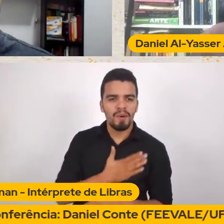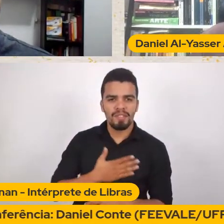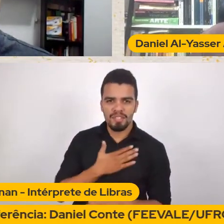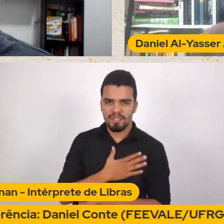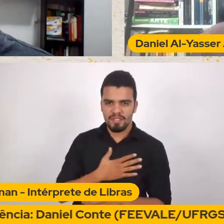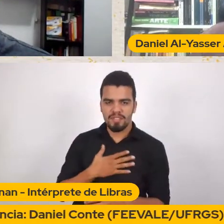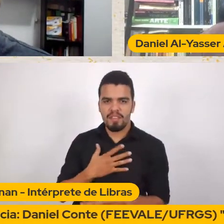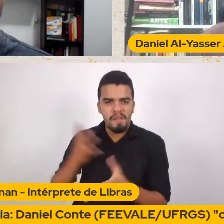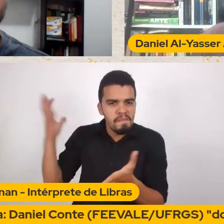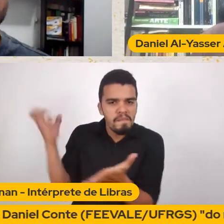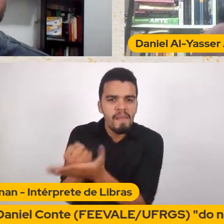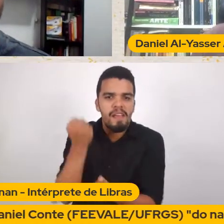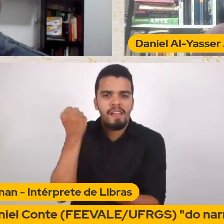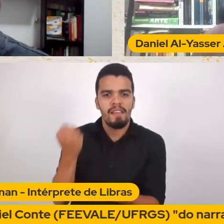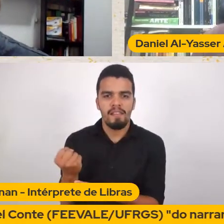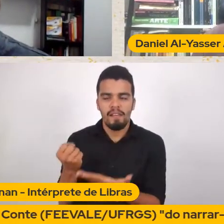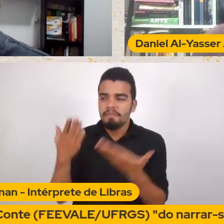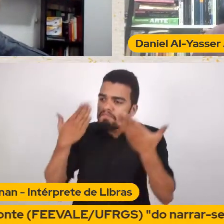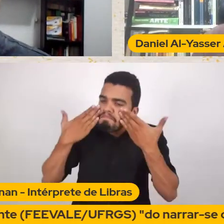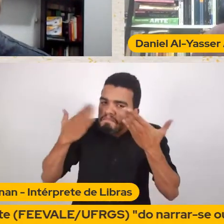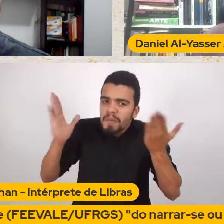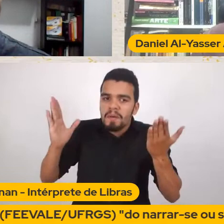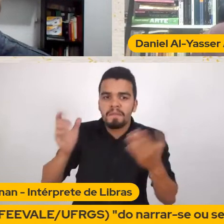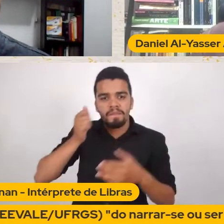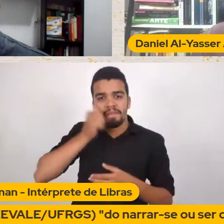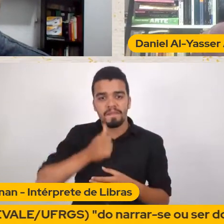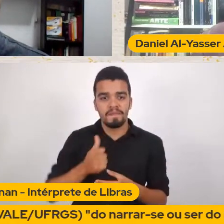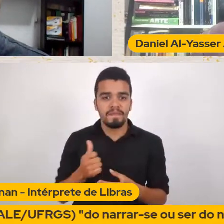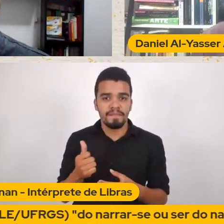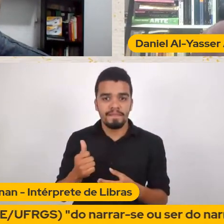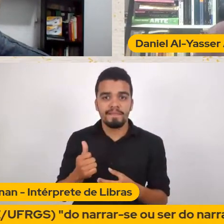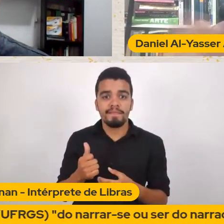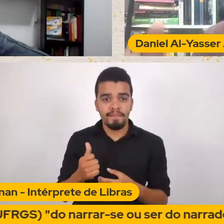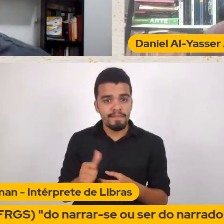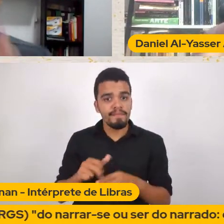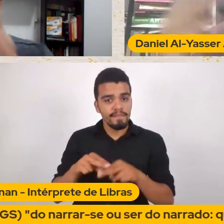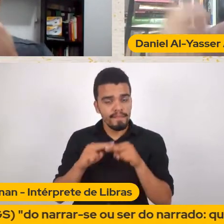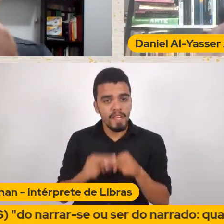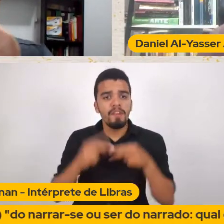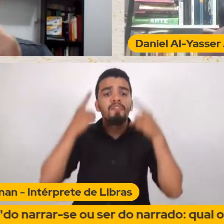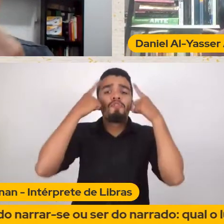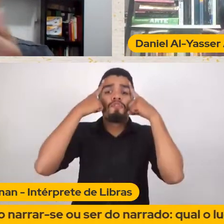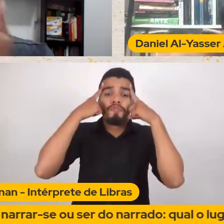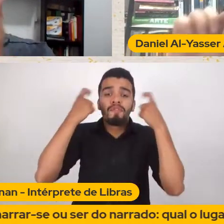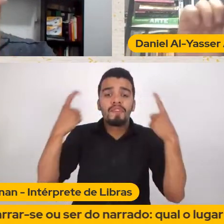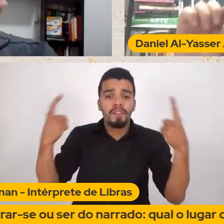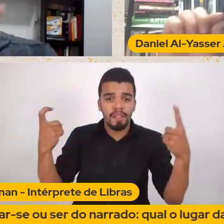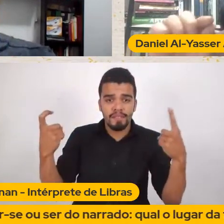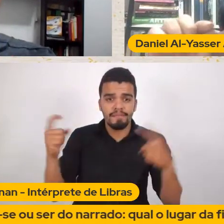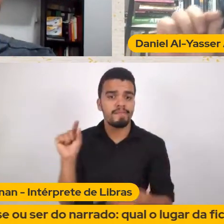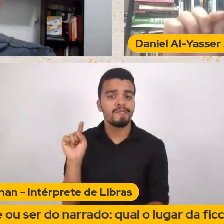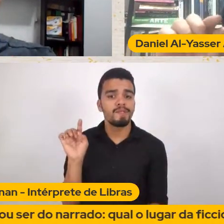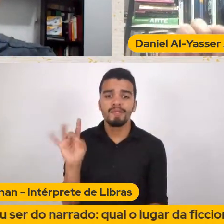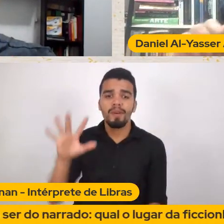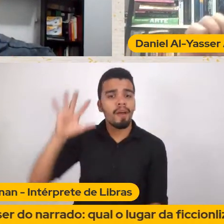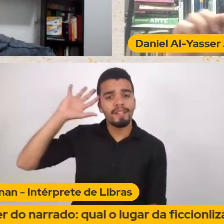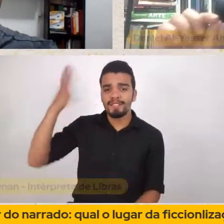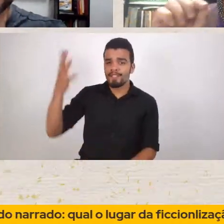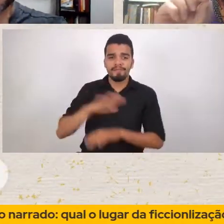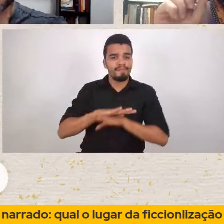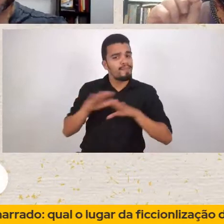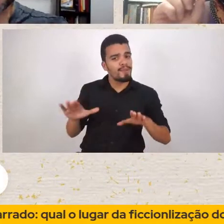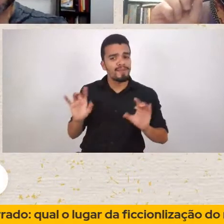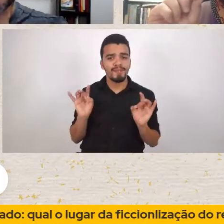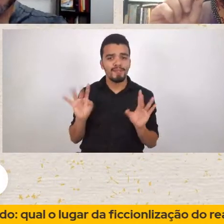feminino Da vulgaridade Feminina E a violência Tudo se resolve Agora Sabe o Wendel O que